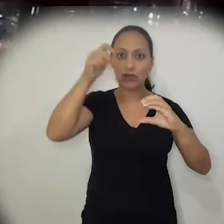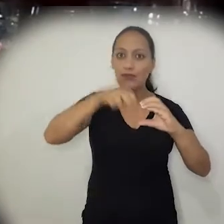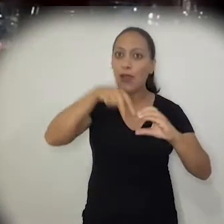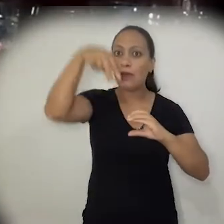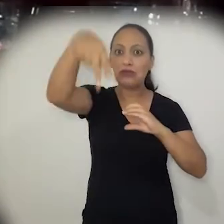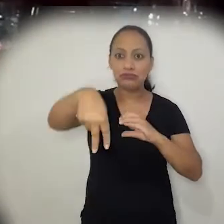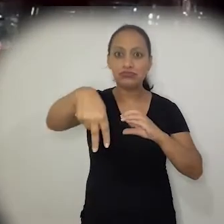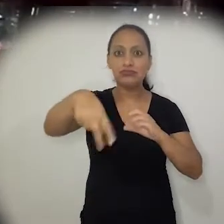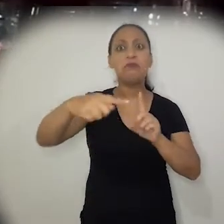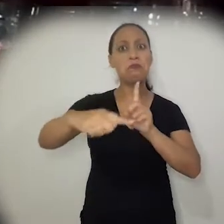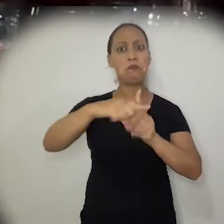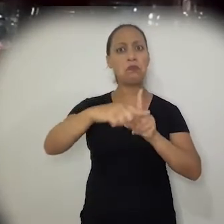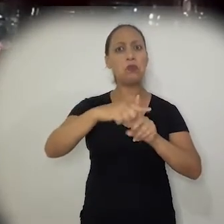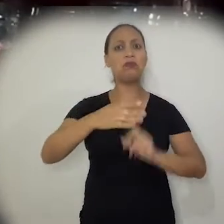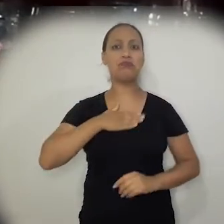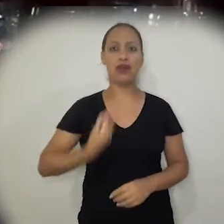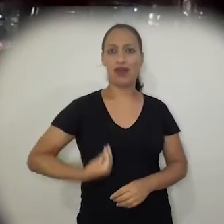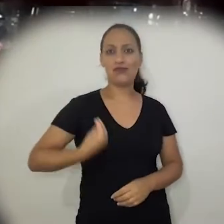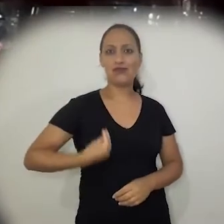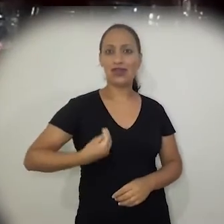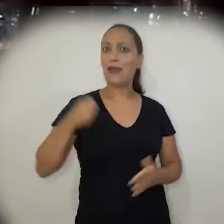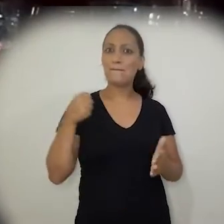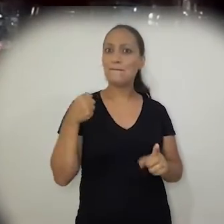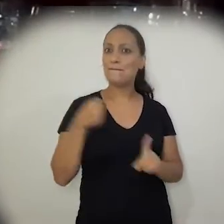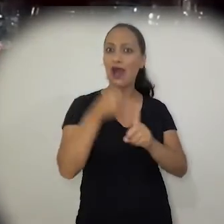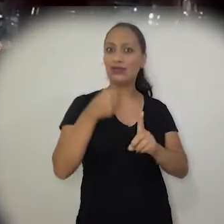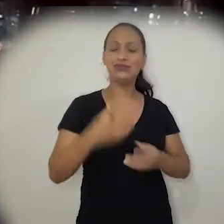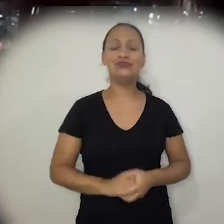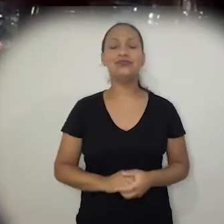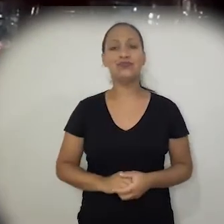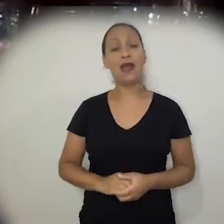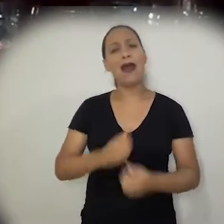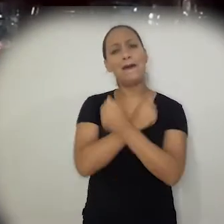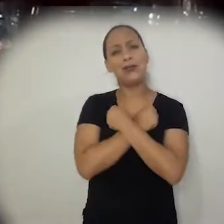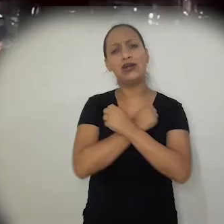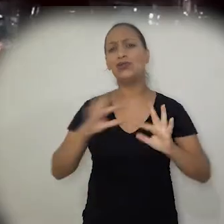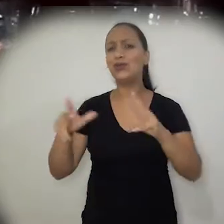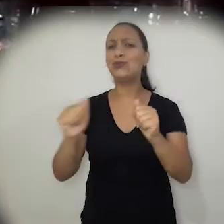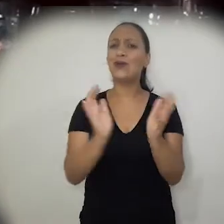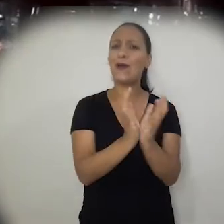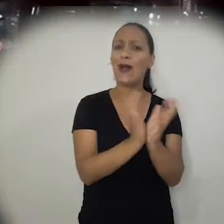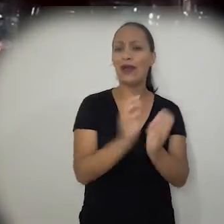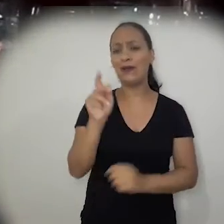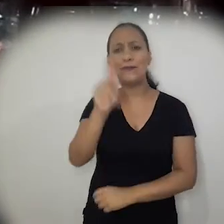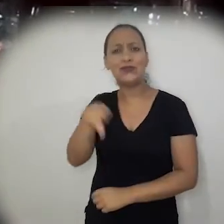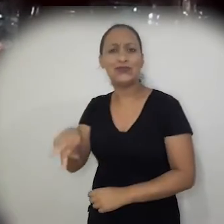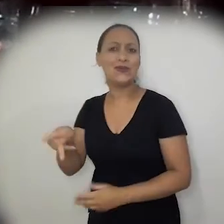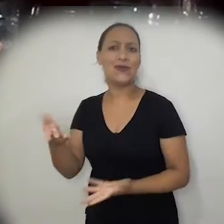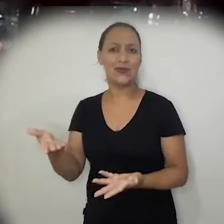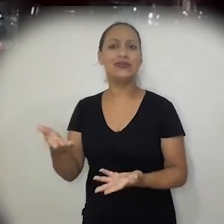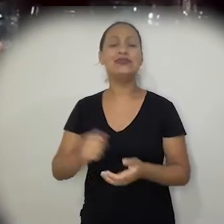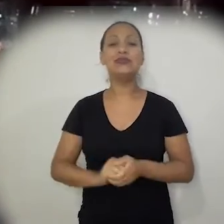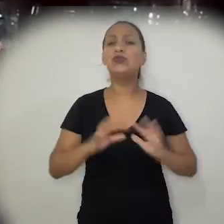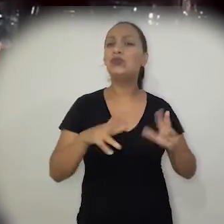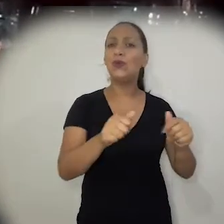positiva na minha vida. Eu quero deixar aqui o meu abraço para todos os colegas, para todos os professores e professoras e